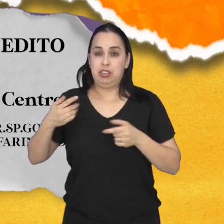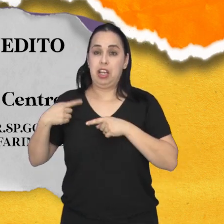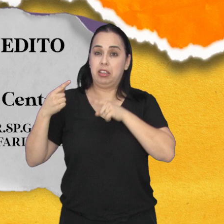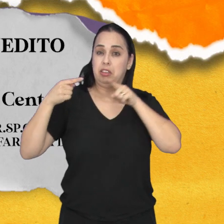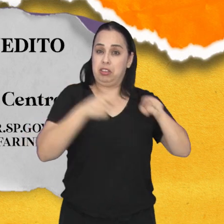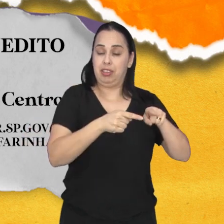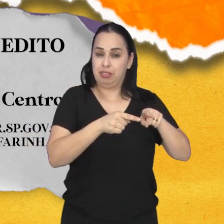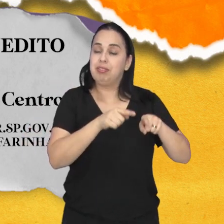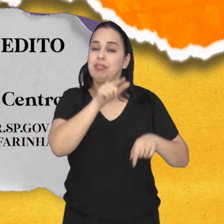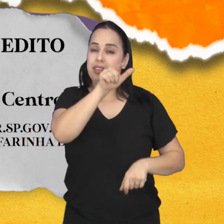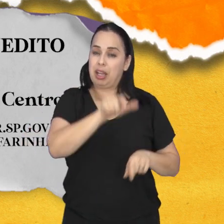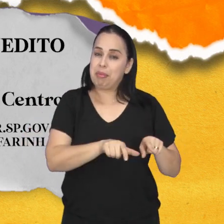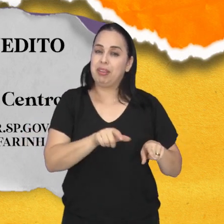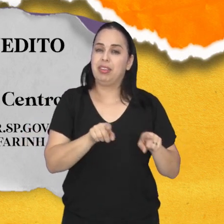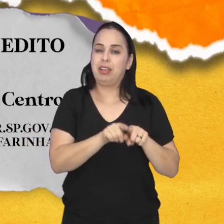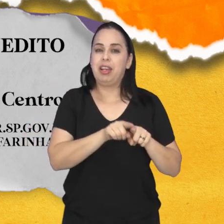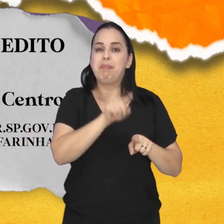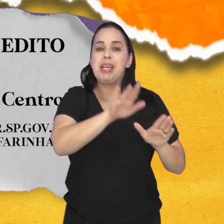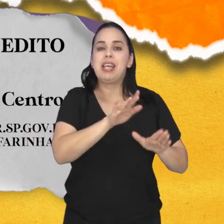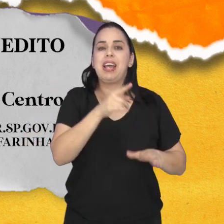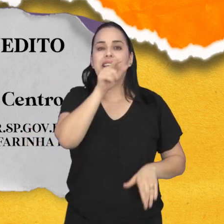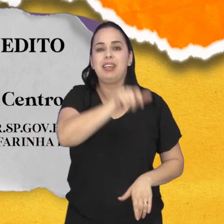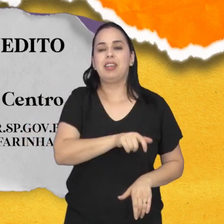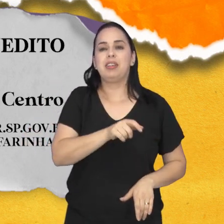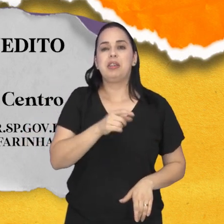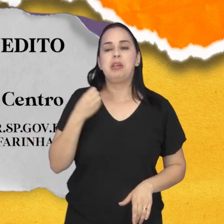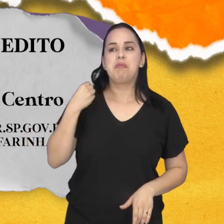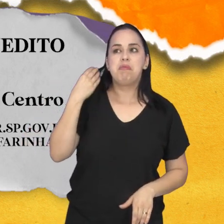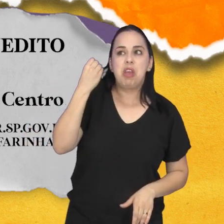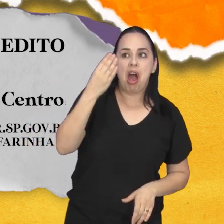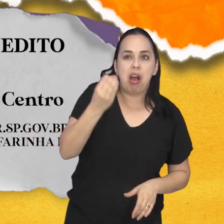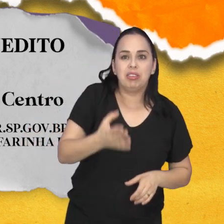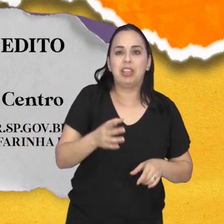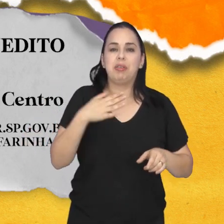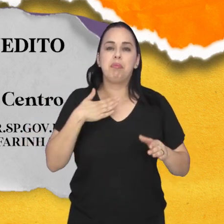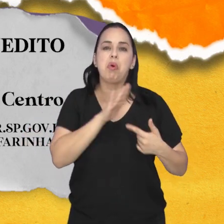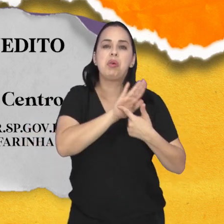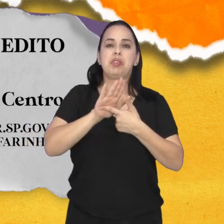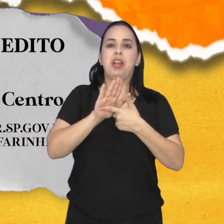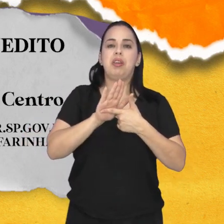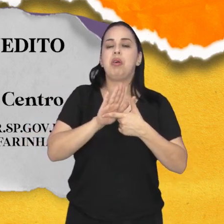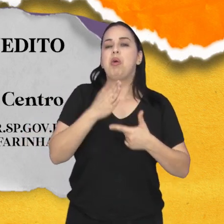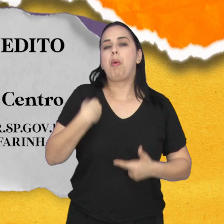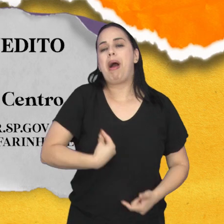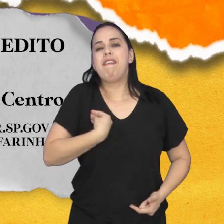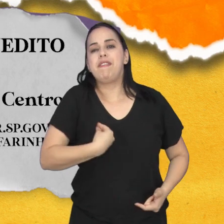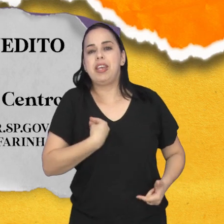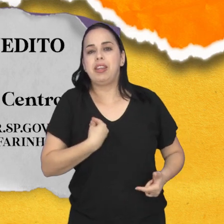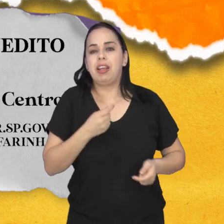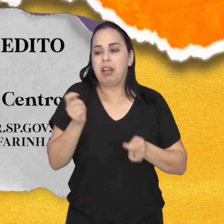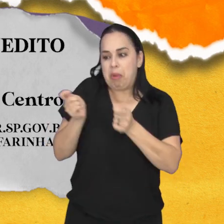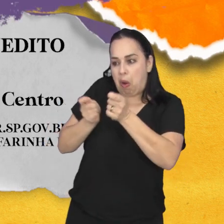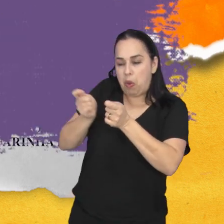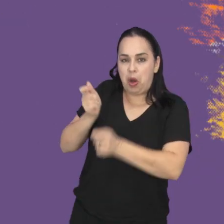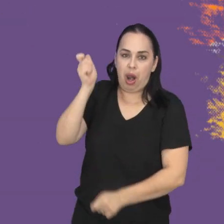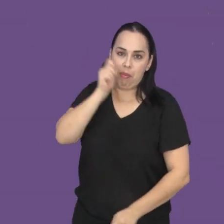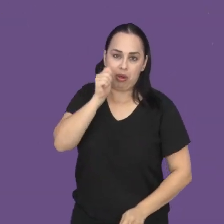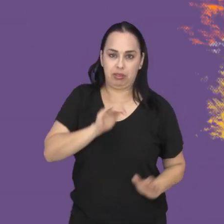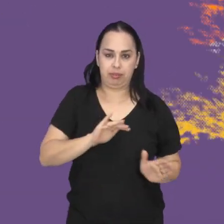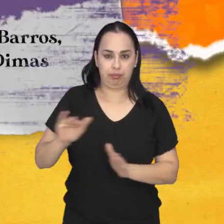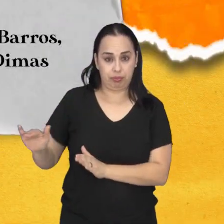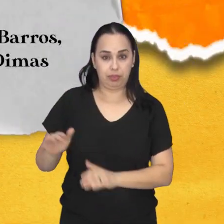por um arlequim que viaja no tempo, expondo como a sociedade e nossas leis controlam o corpo feminino.